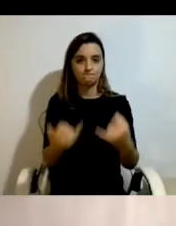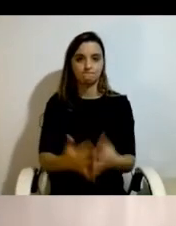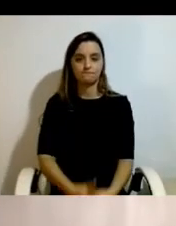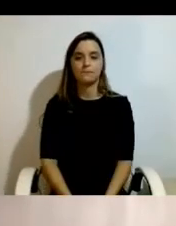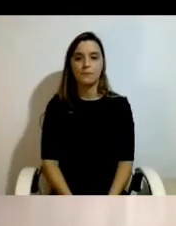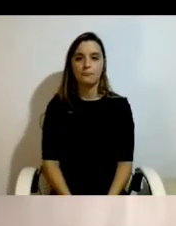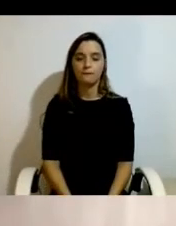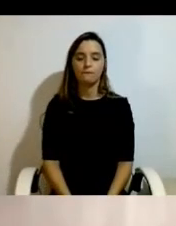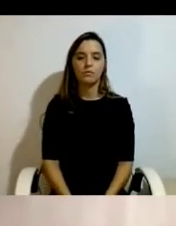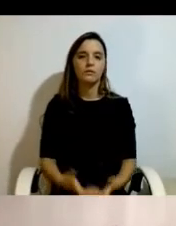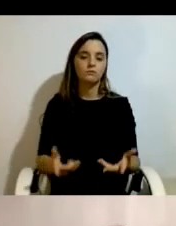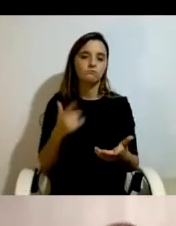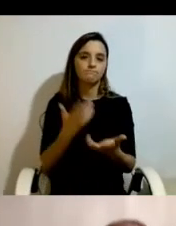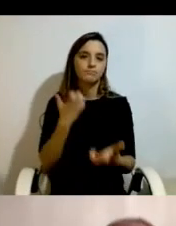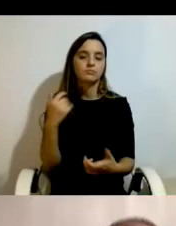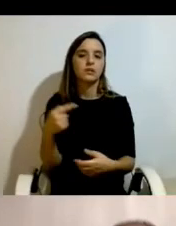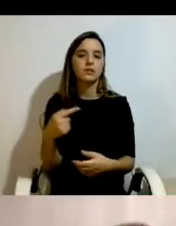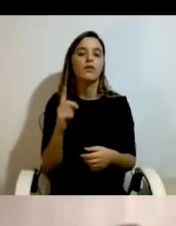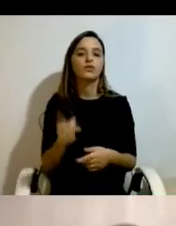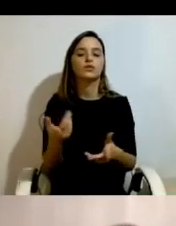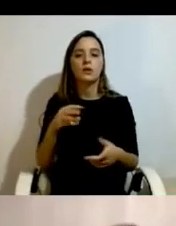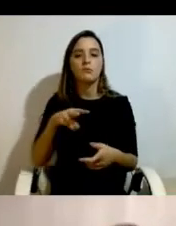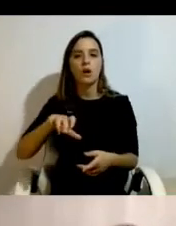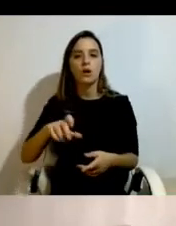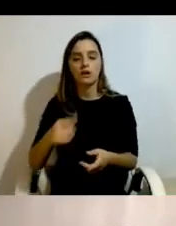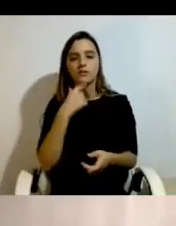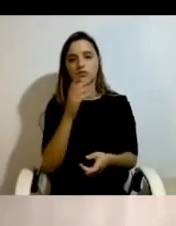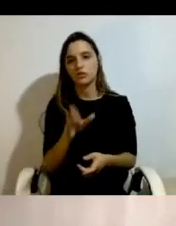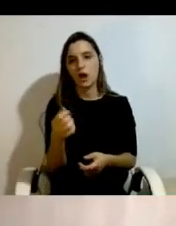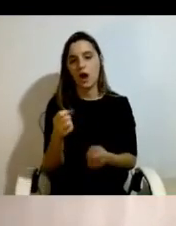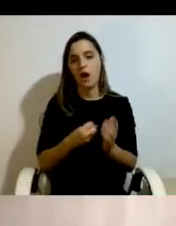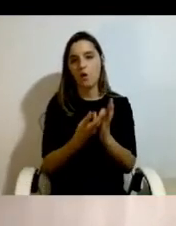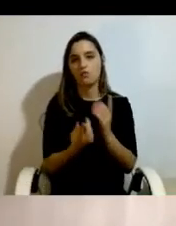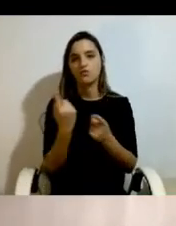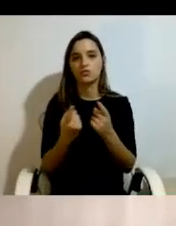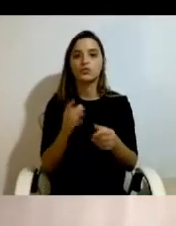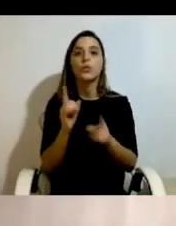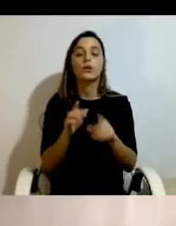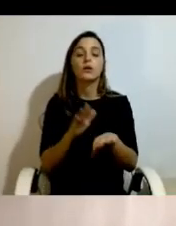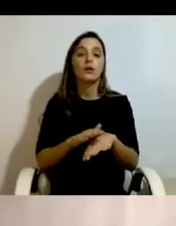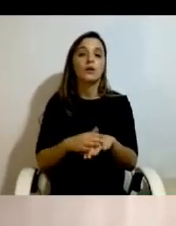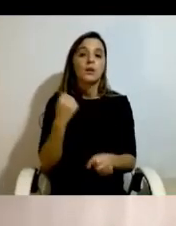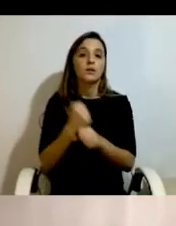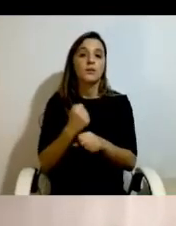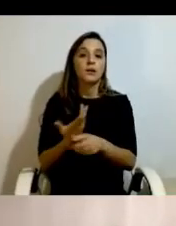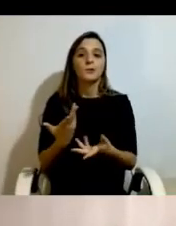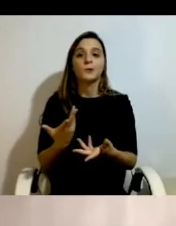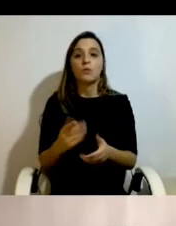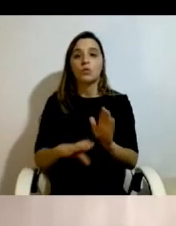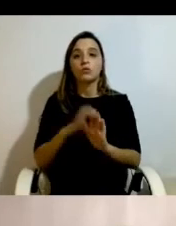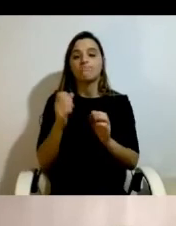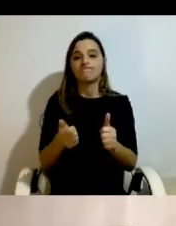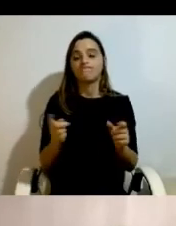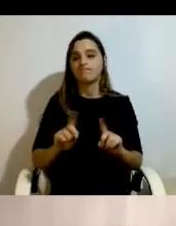Quais são os impactos negativos? A Mónica já abordou alguns deles. A precariedade laboral e económica. A alteração